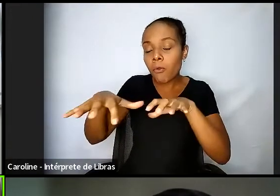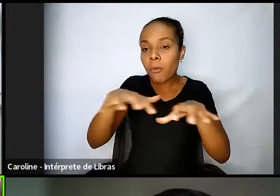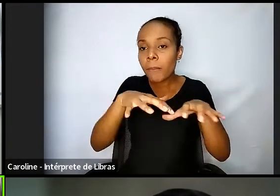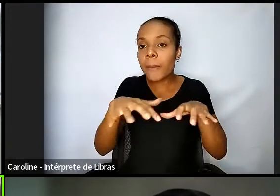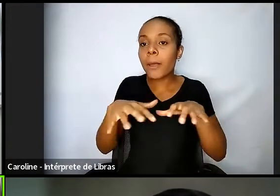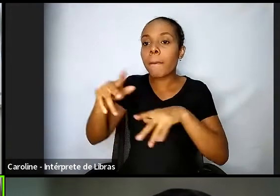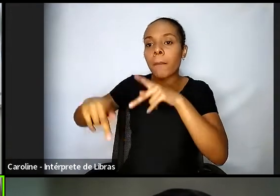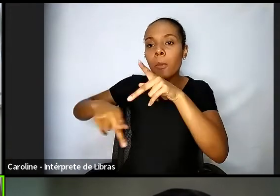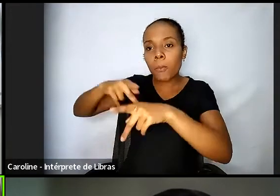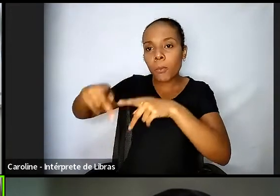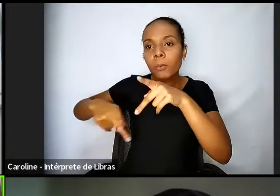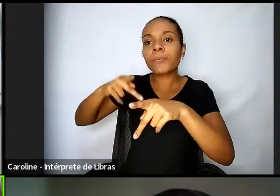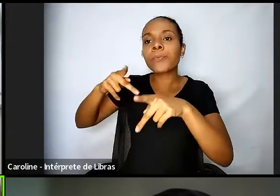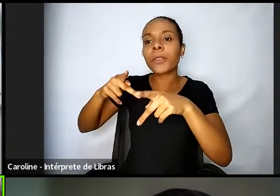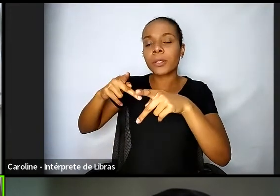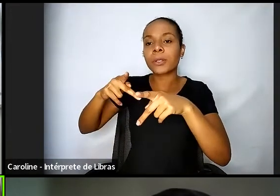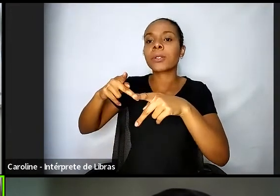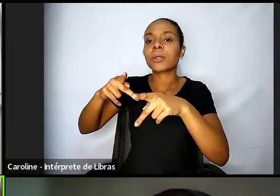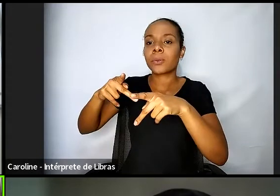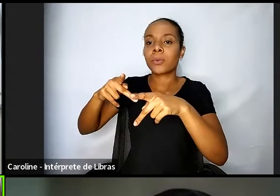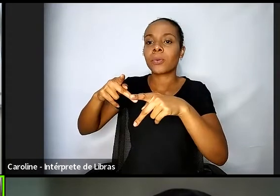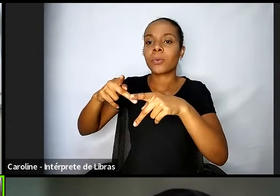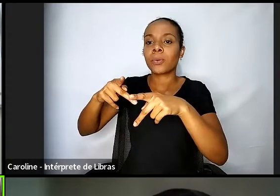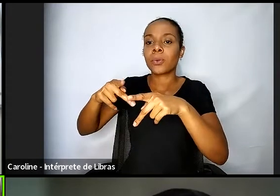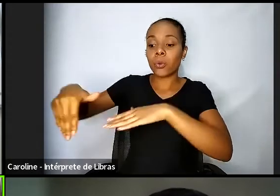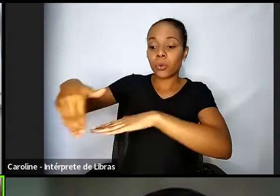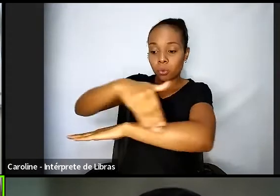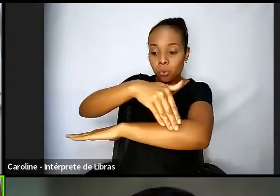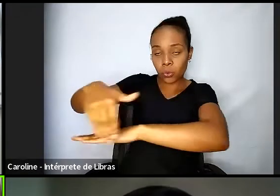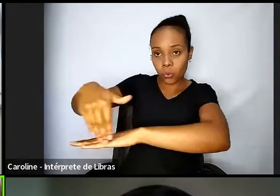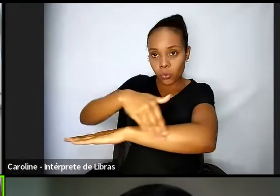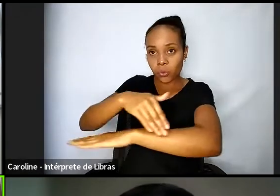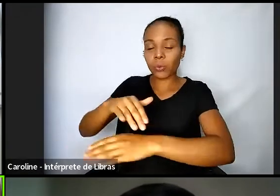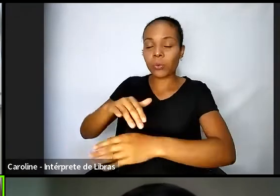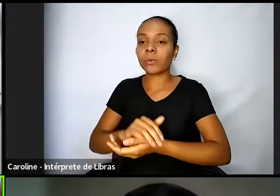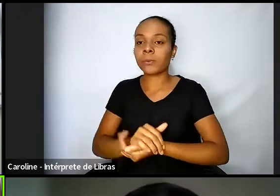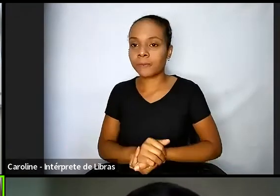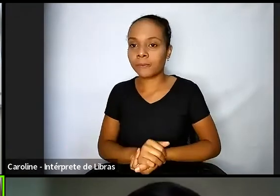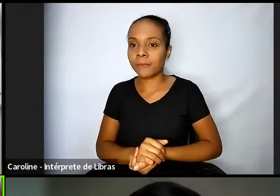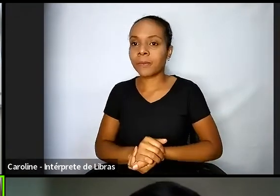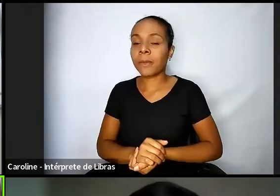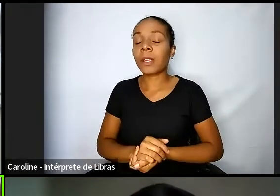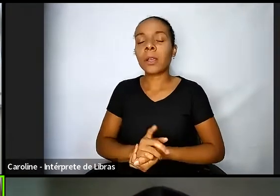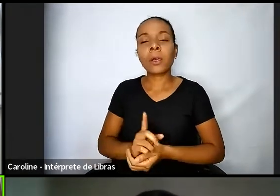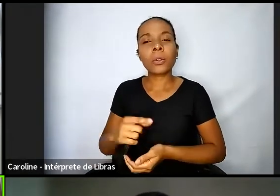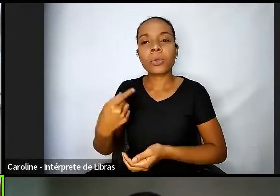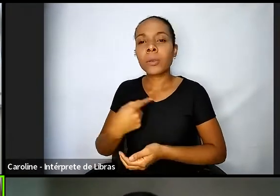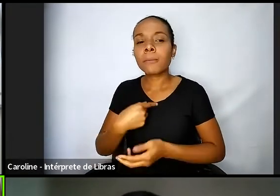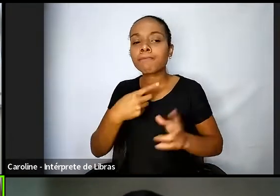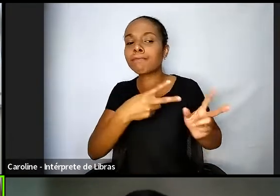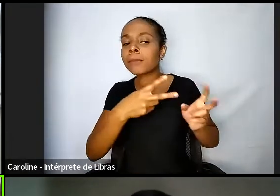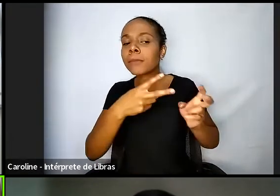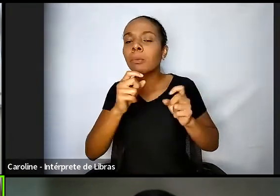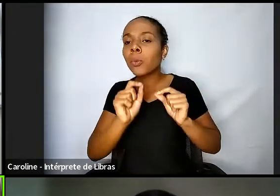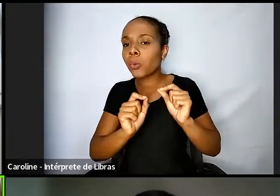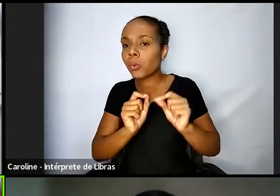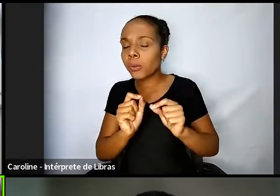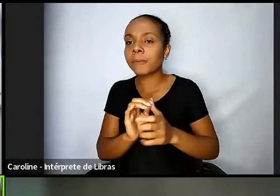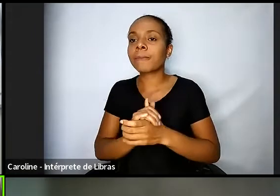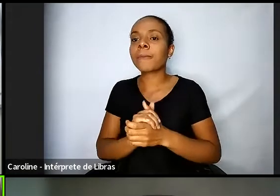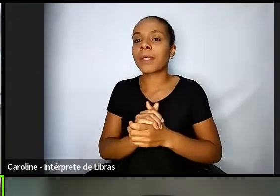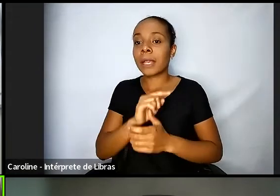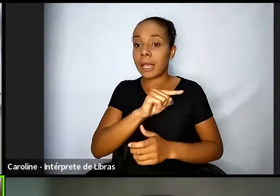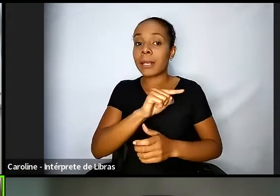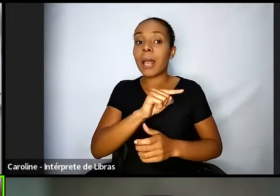percebemos que ela efetivamente está trazendo, chamando atenção para o tema